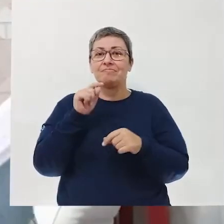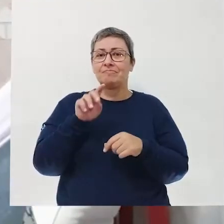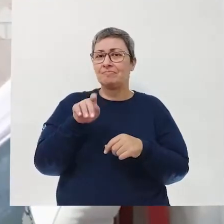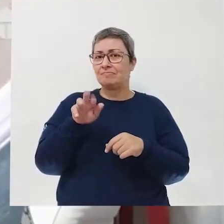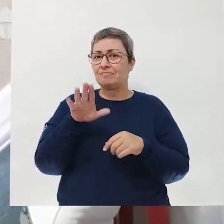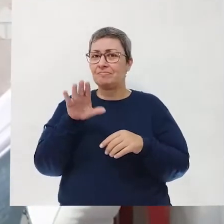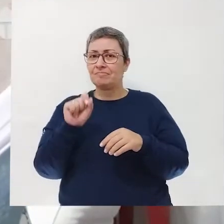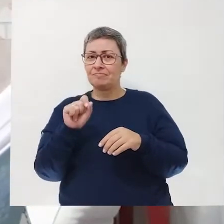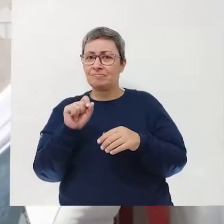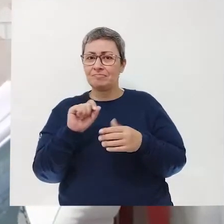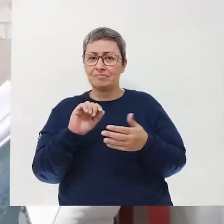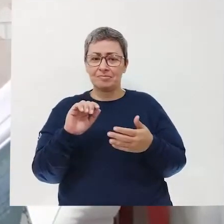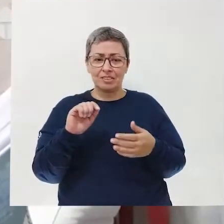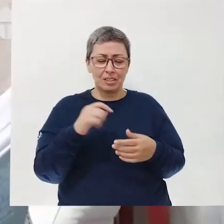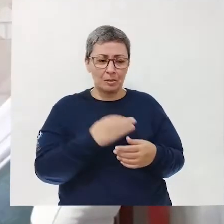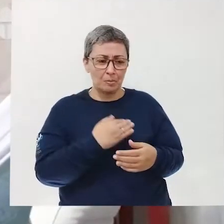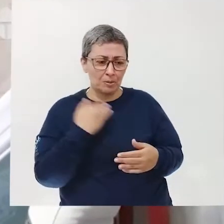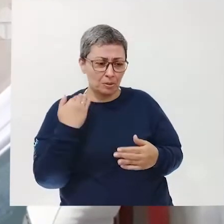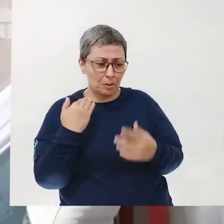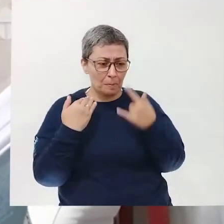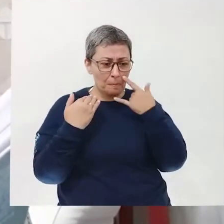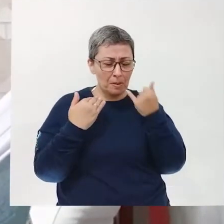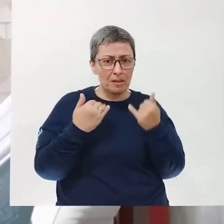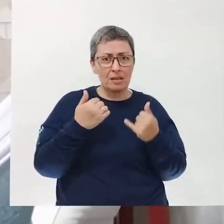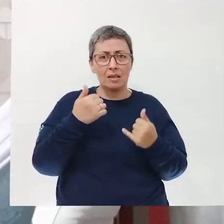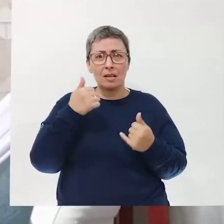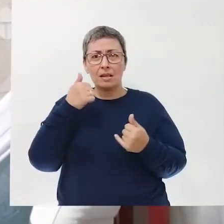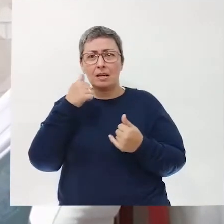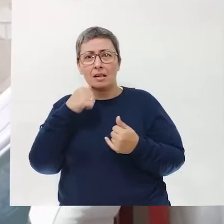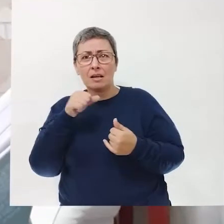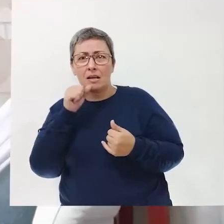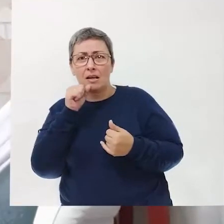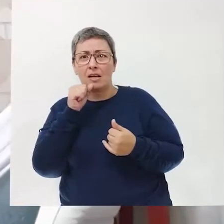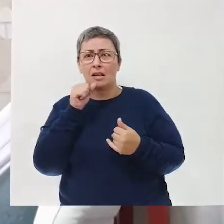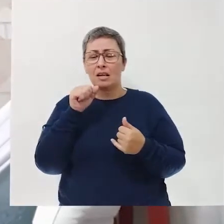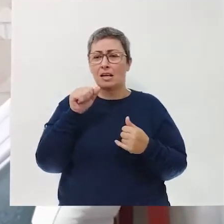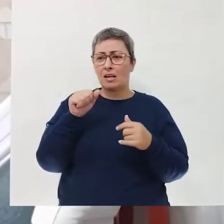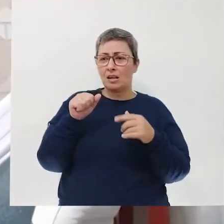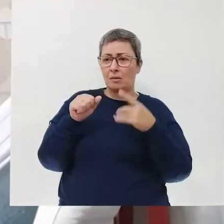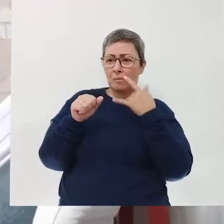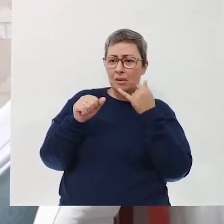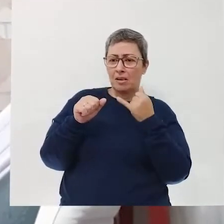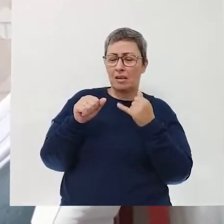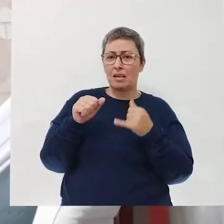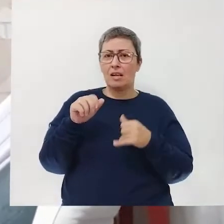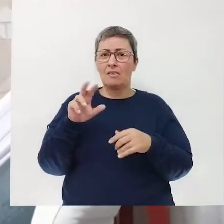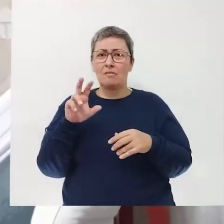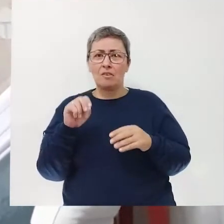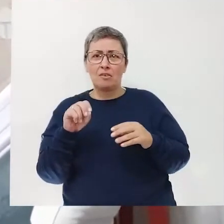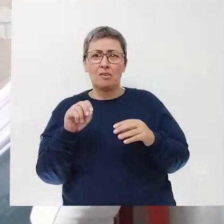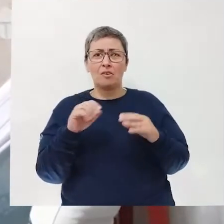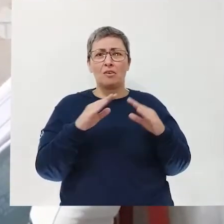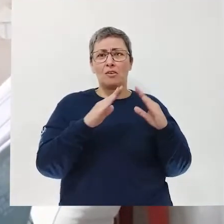Bruno matou a mãe, matou o pai, os irmãos, os avós, os vizinhos.